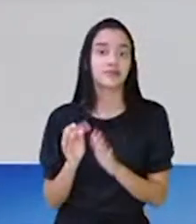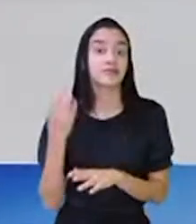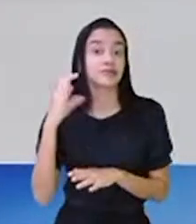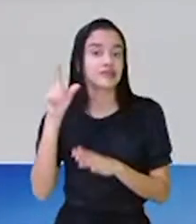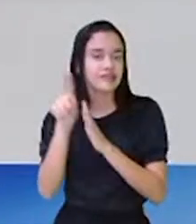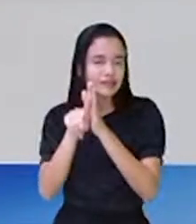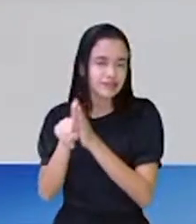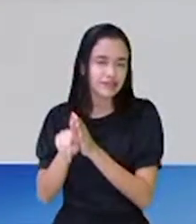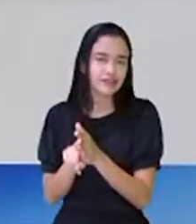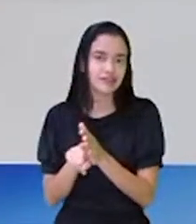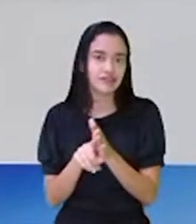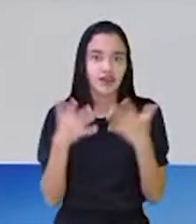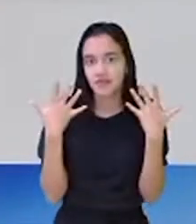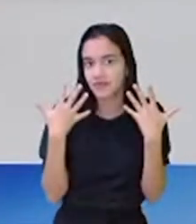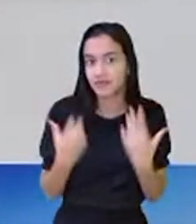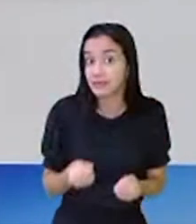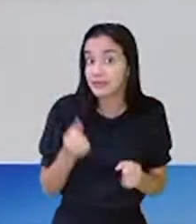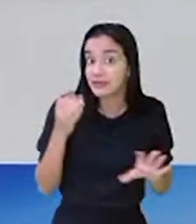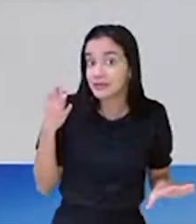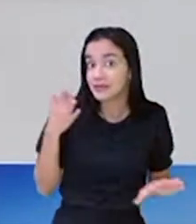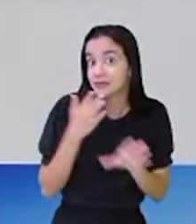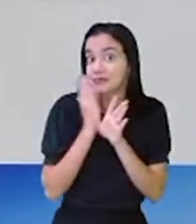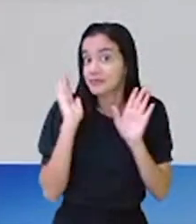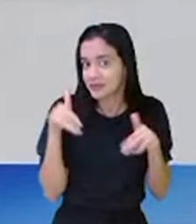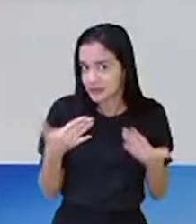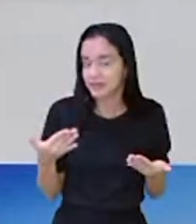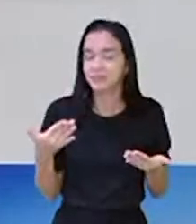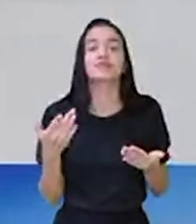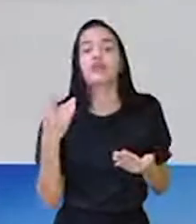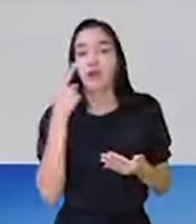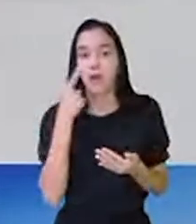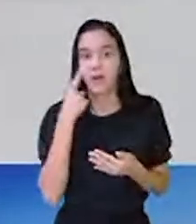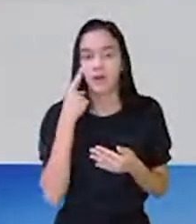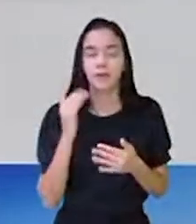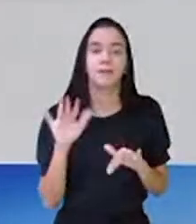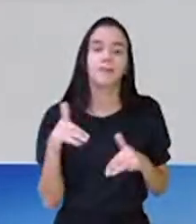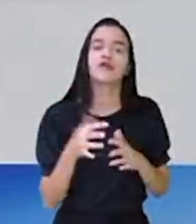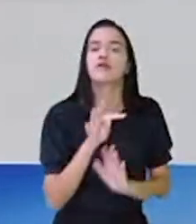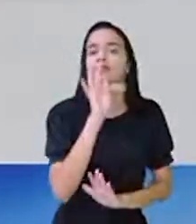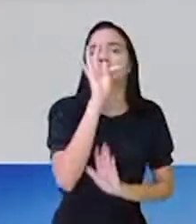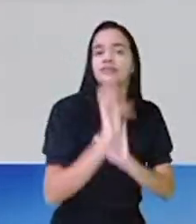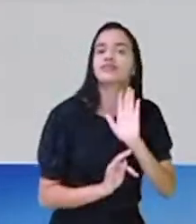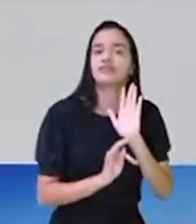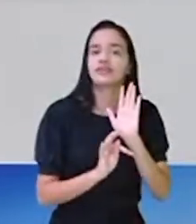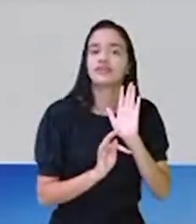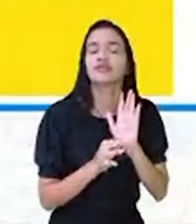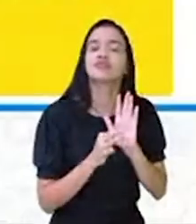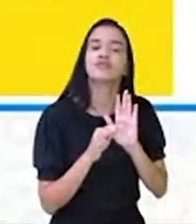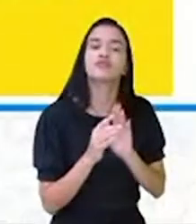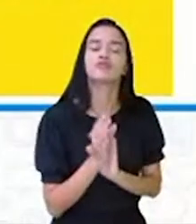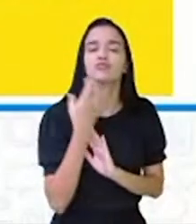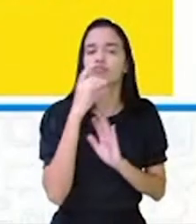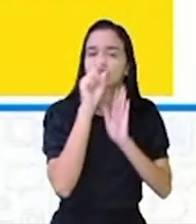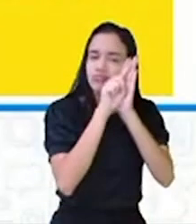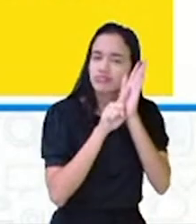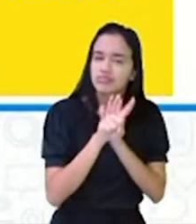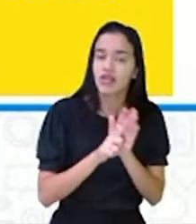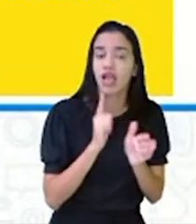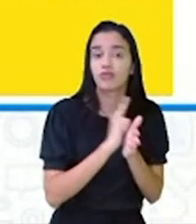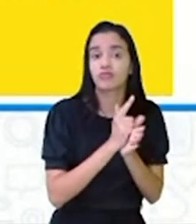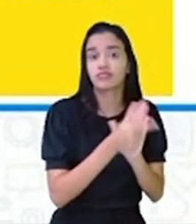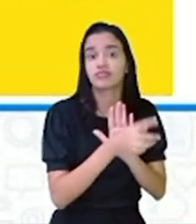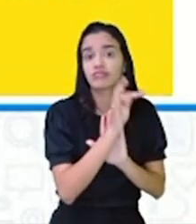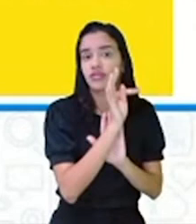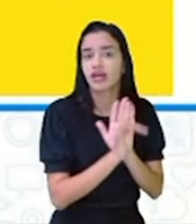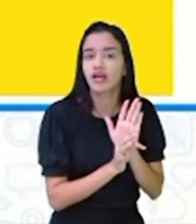Vamos descobrir o que é um texto de divulgação científica, então? Olha, o texto de divulgação científica é um gênero textual